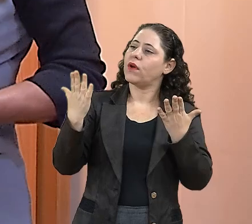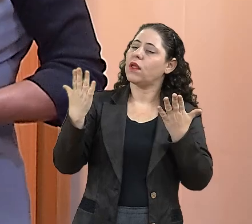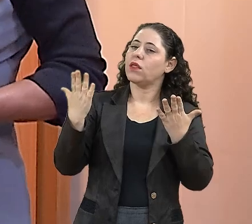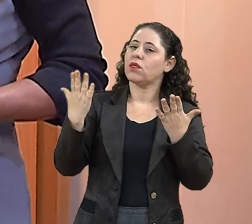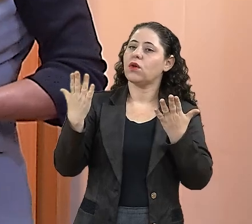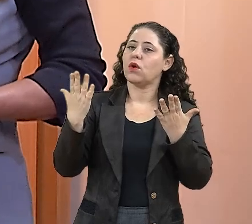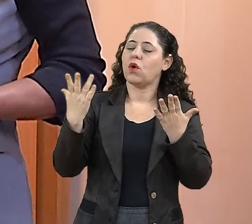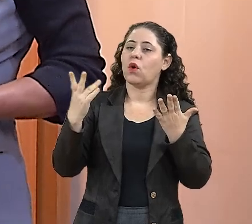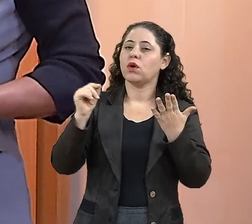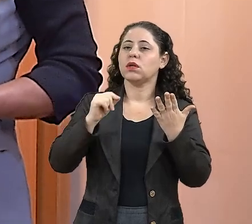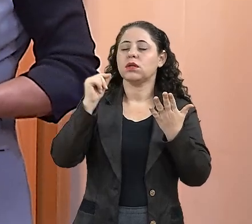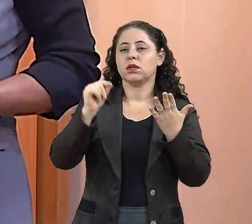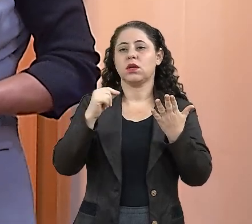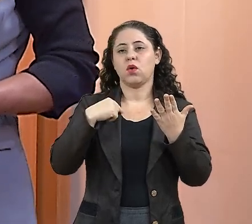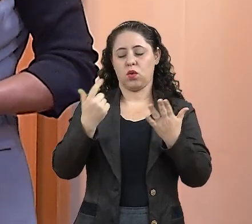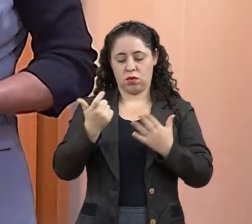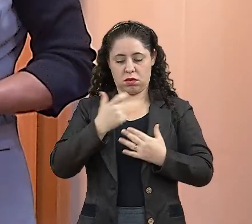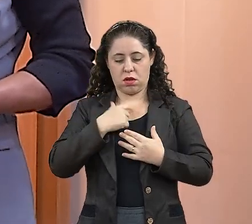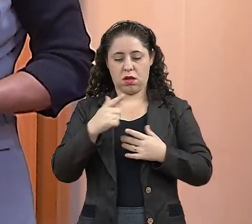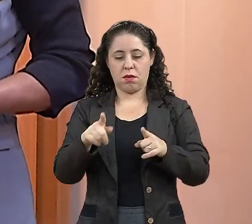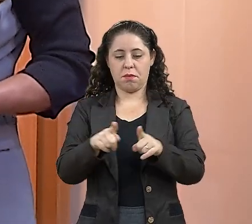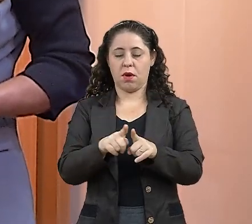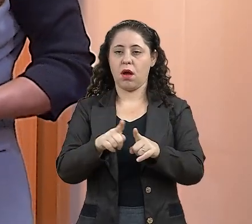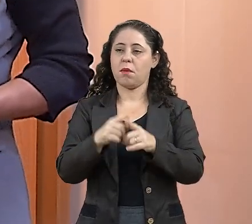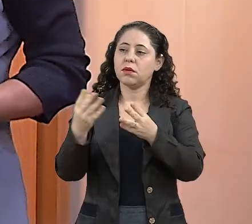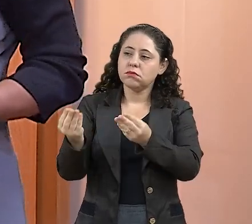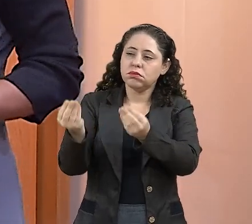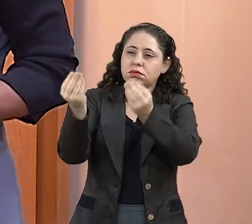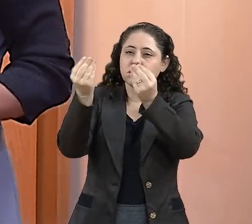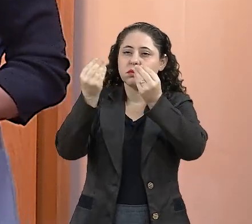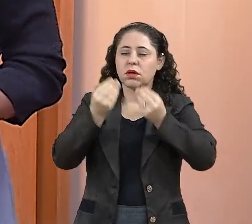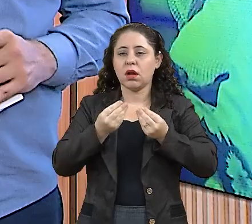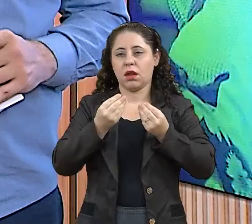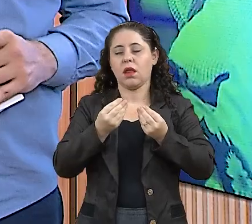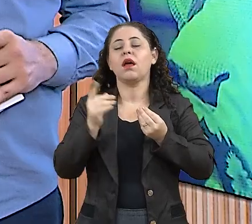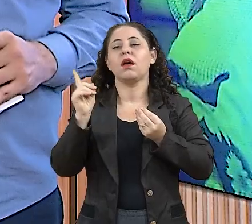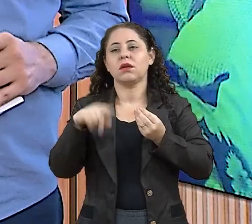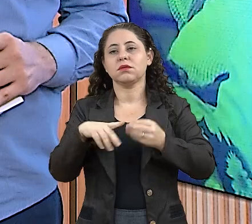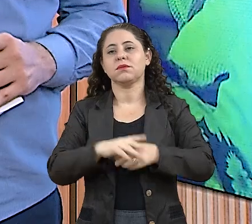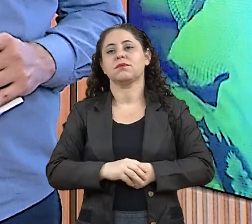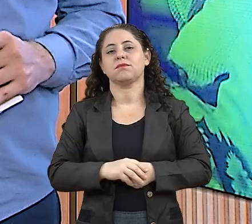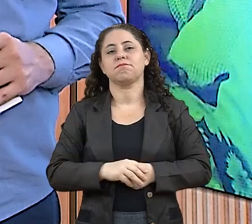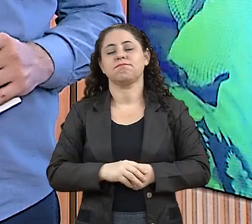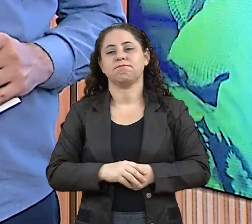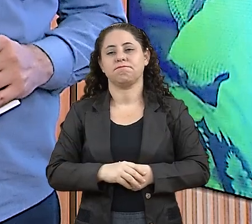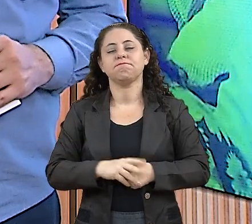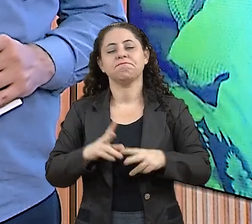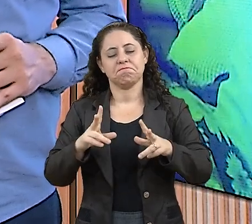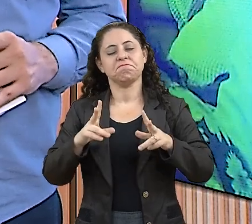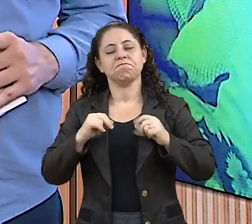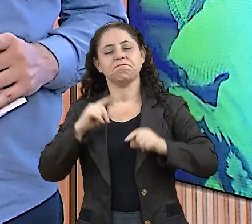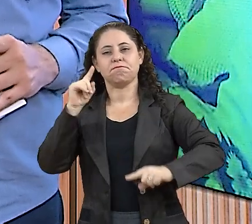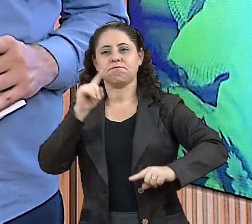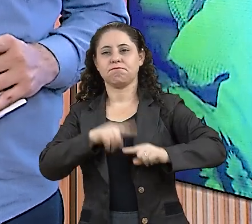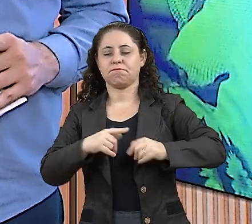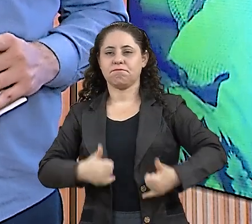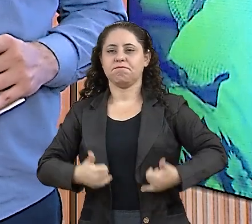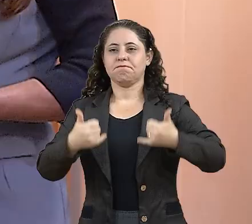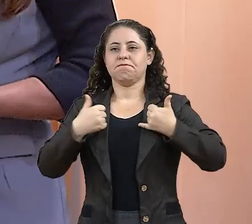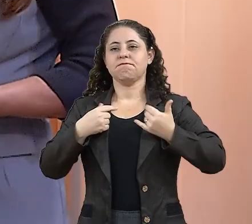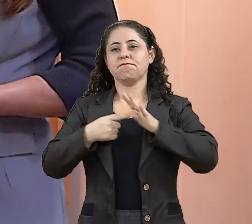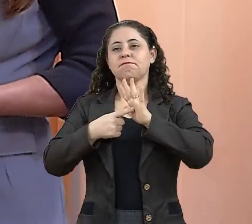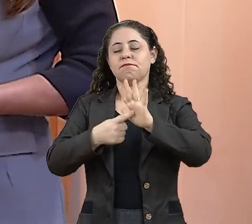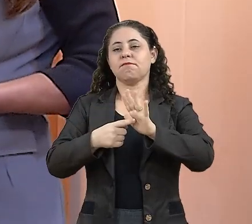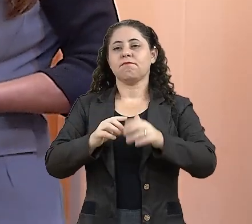coloca o pinho civil para dizer que ele recebeu, foi condecorado. Isso é um motivo de orgulho, né? A pessoa tem que realmente demonstrar. É.